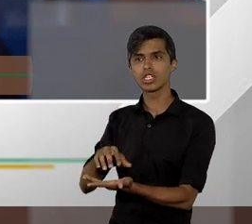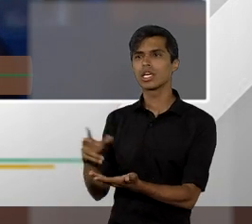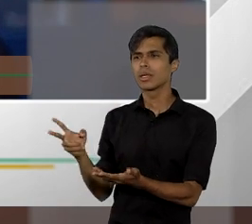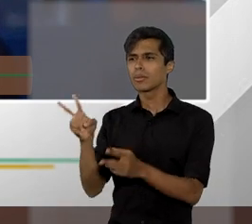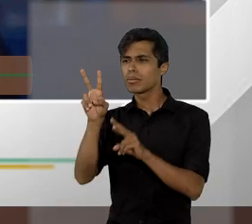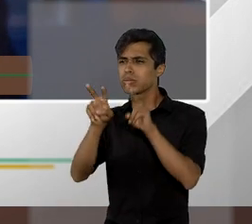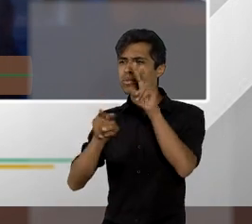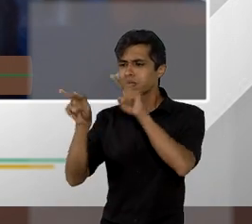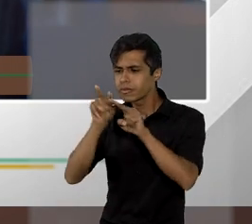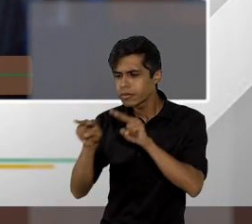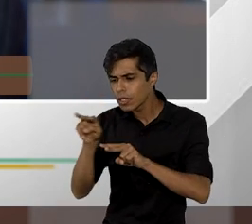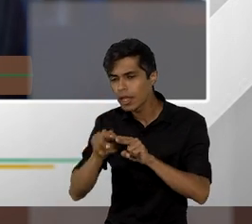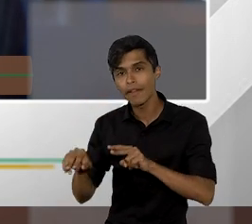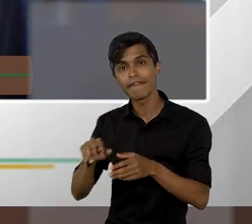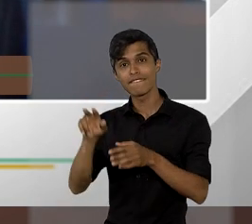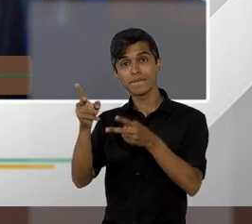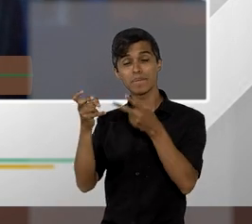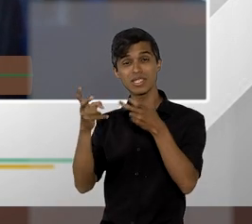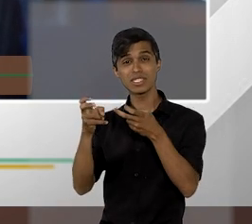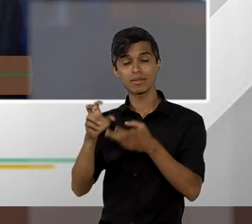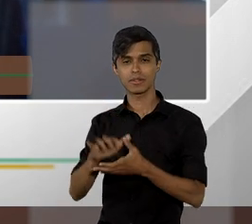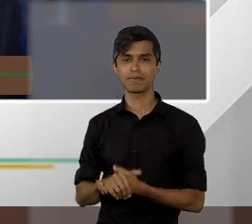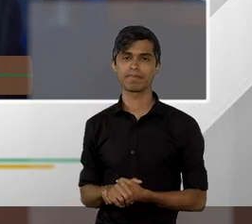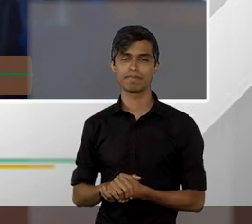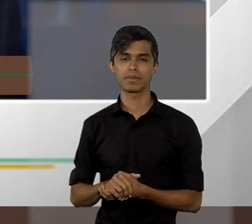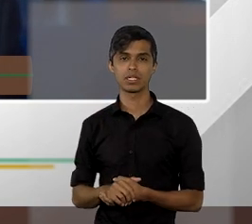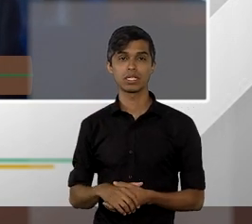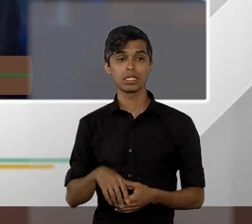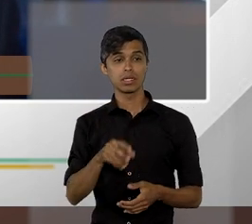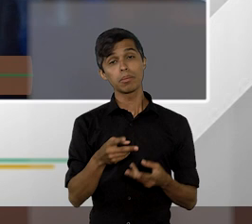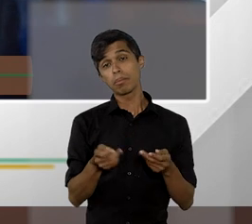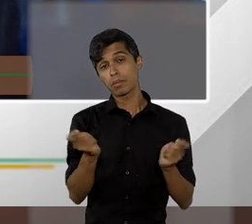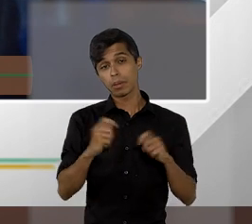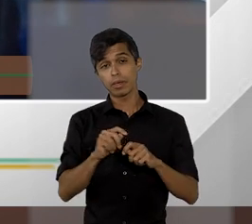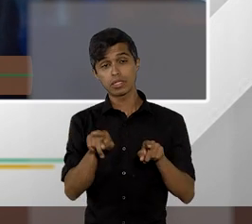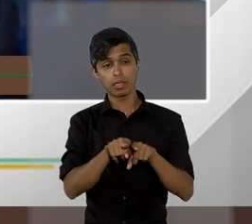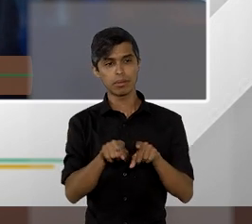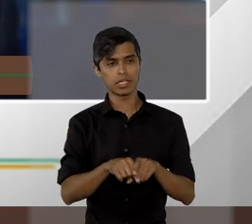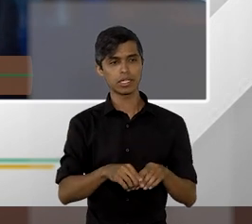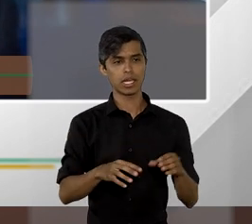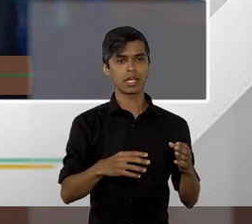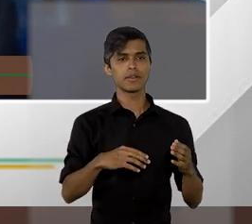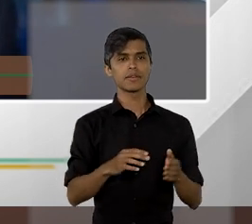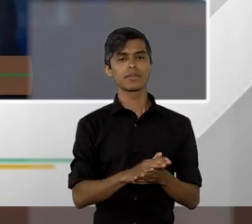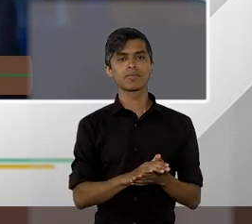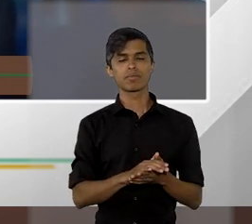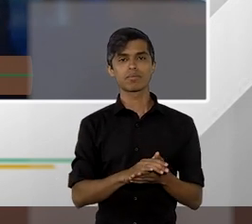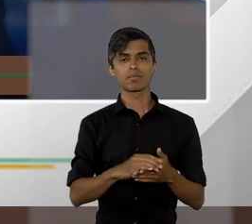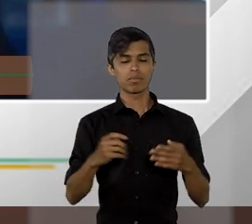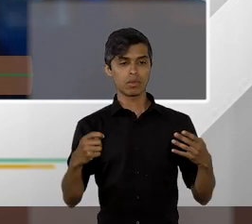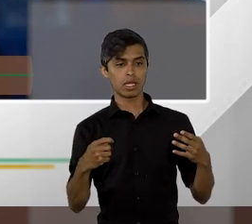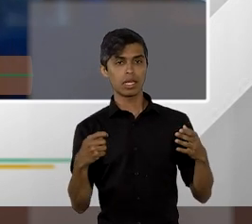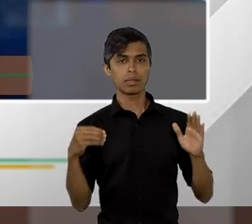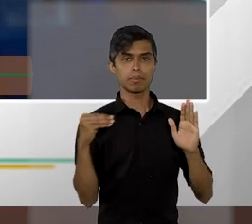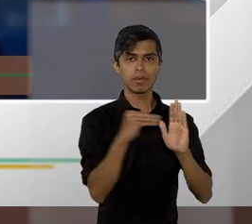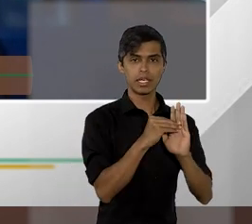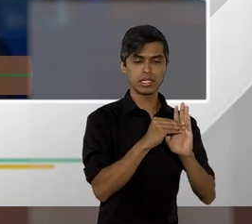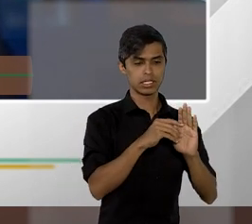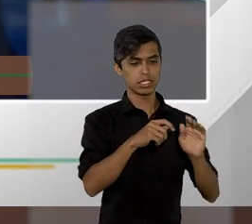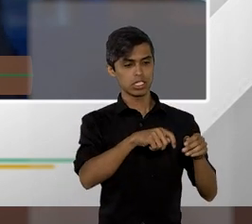É possível a gente verificar, já na justificativa da emenda, que não é recente, é de